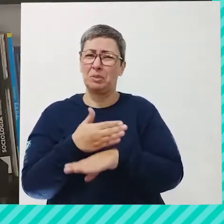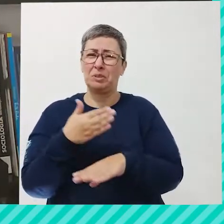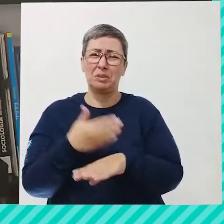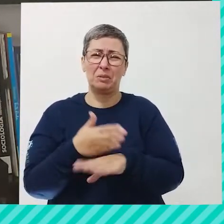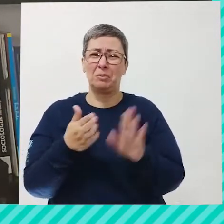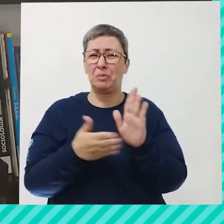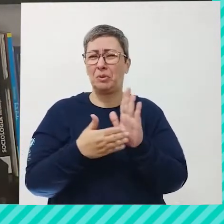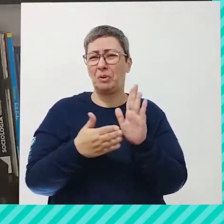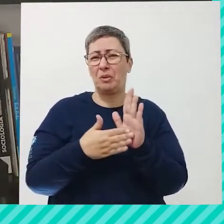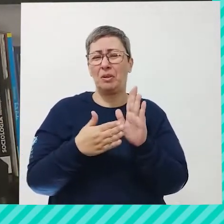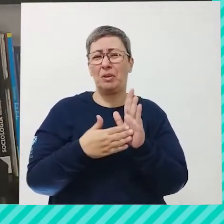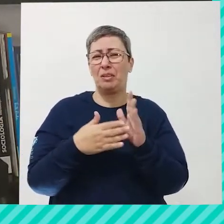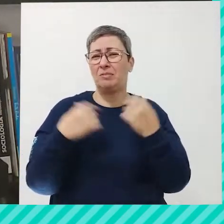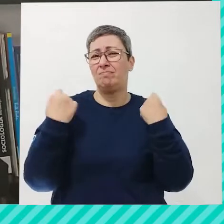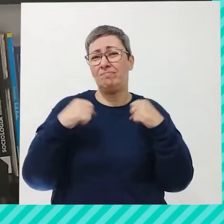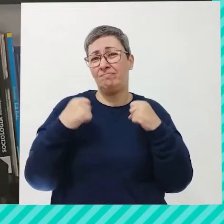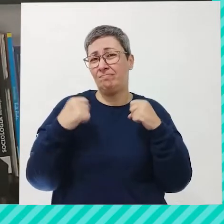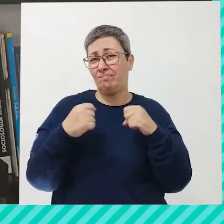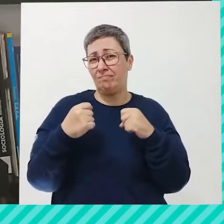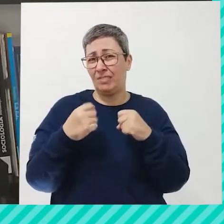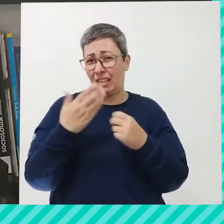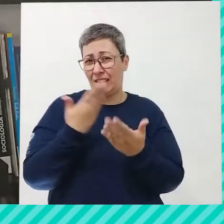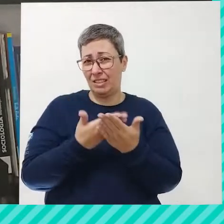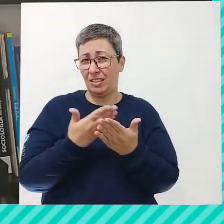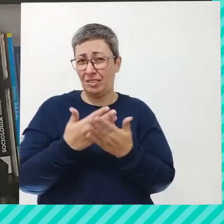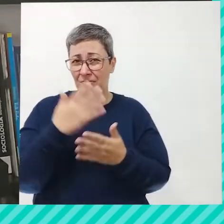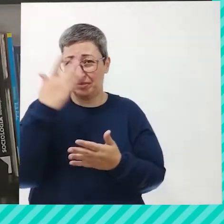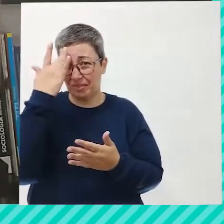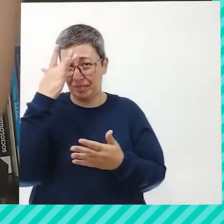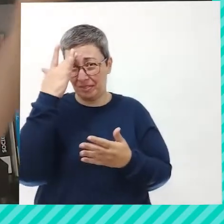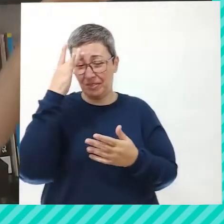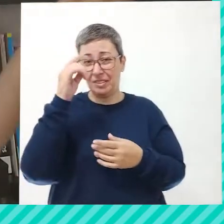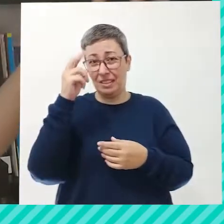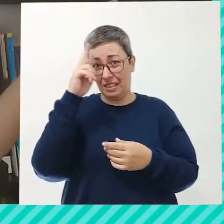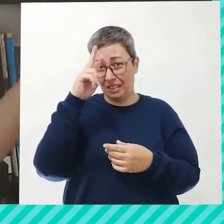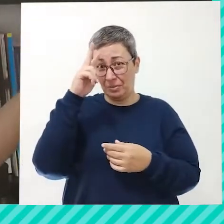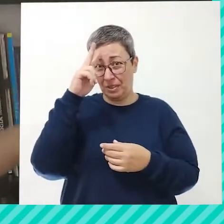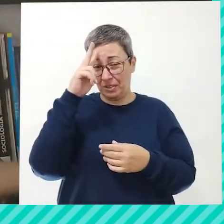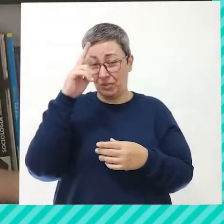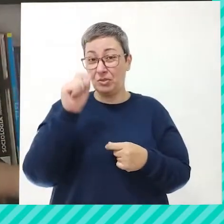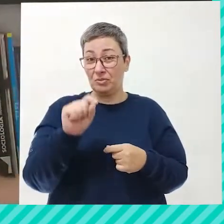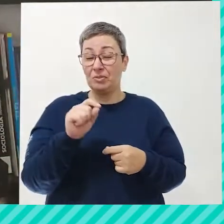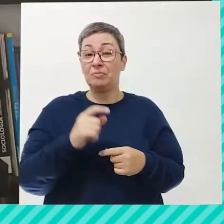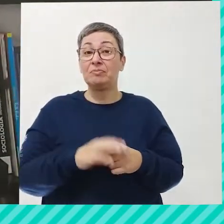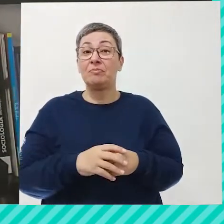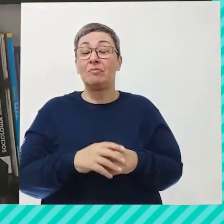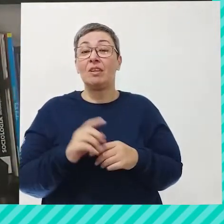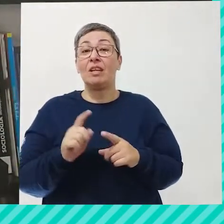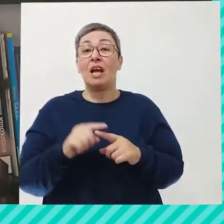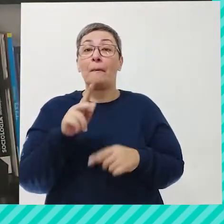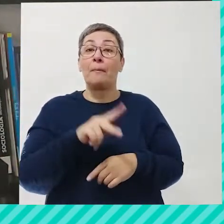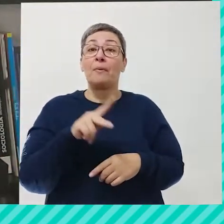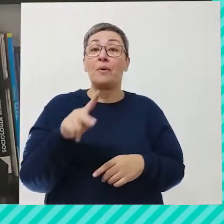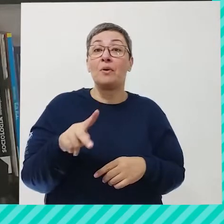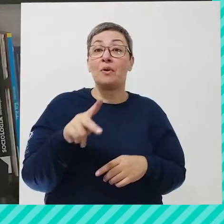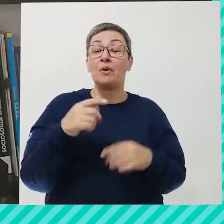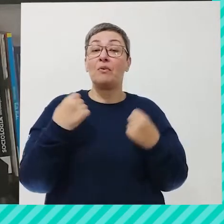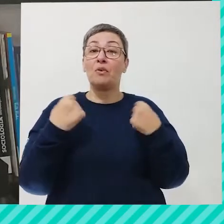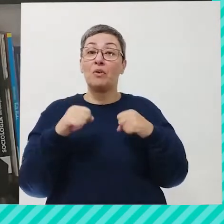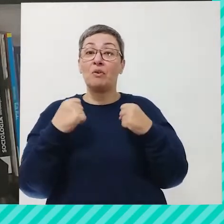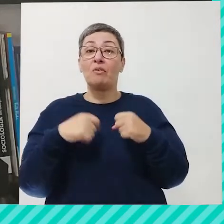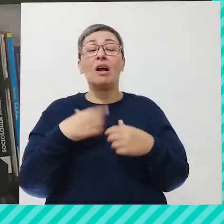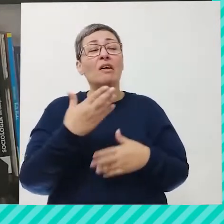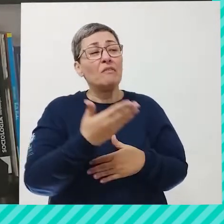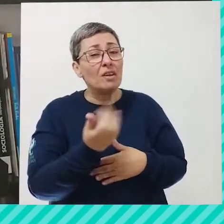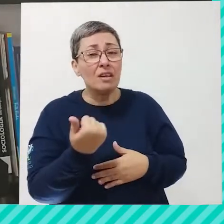das propostas de atividade de educação física. Vocês se lembram disso? Ou vocês são uma dessas pessoas? Aí o professor ou a professora aí